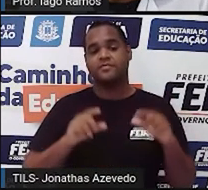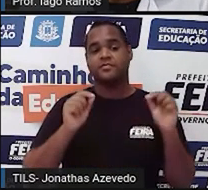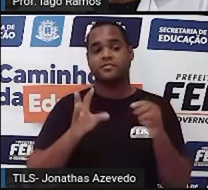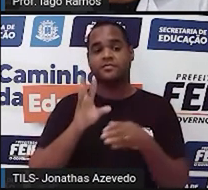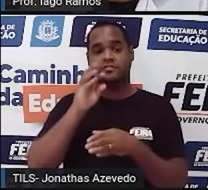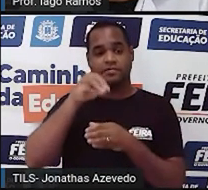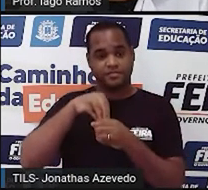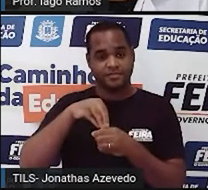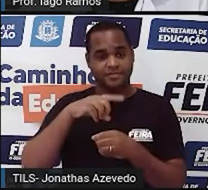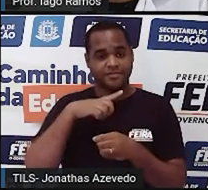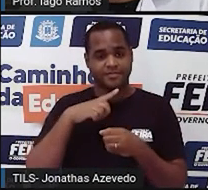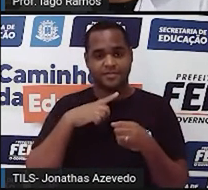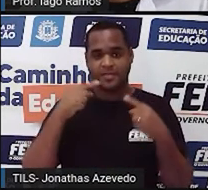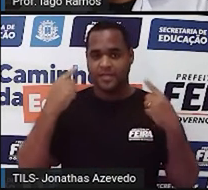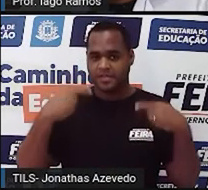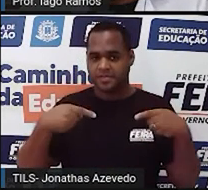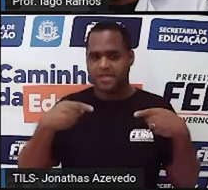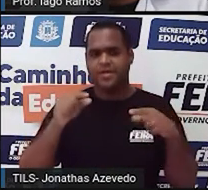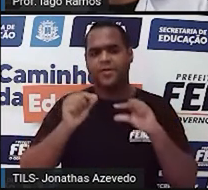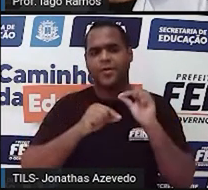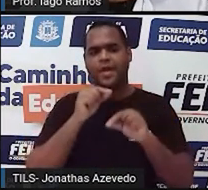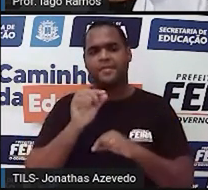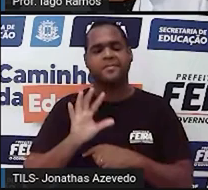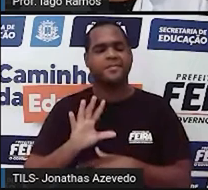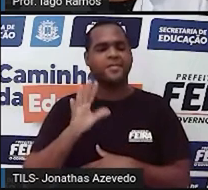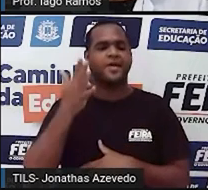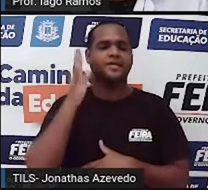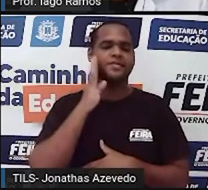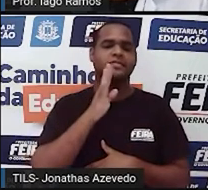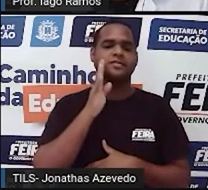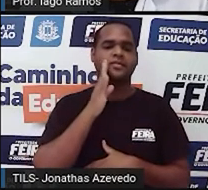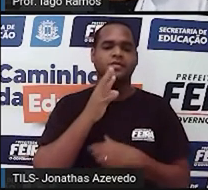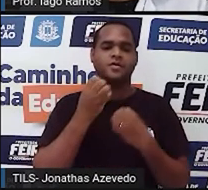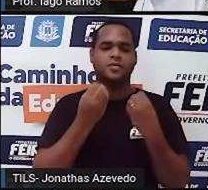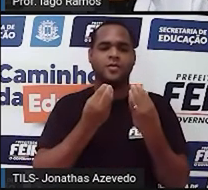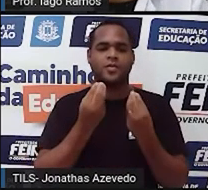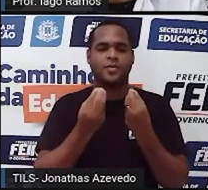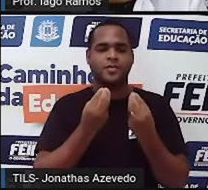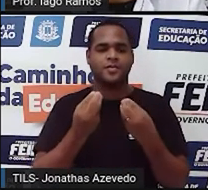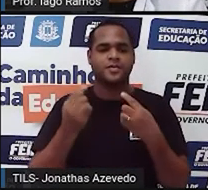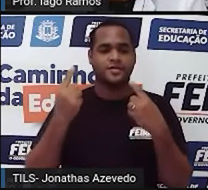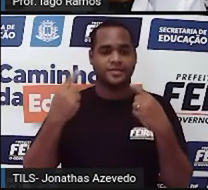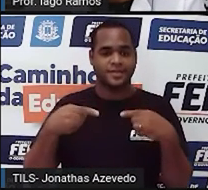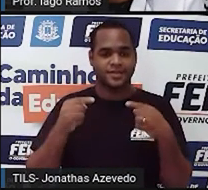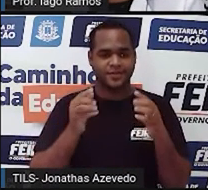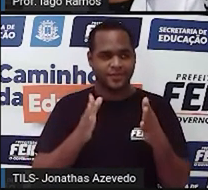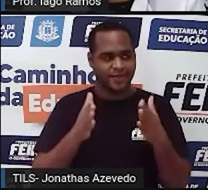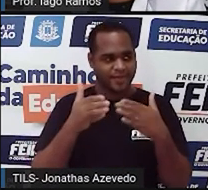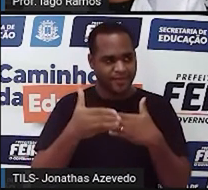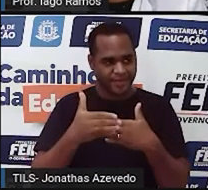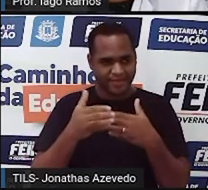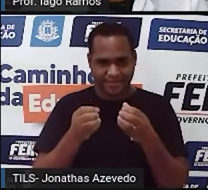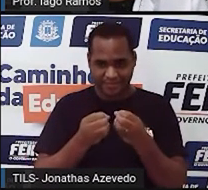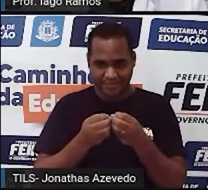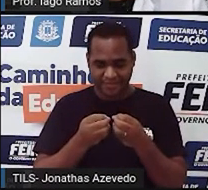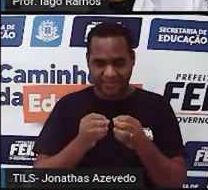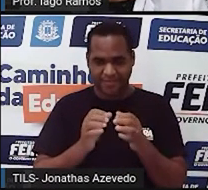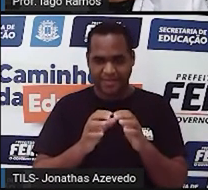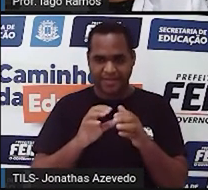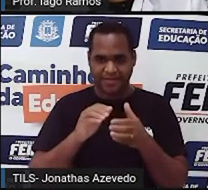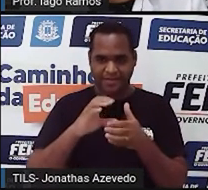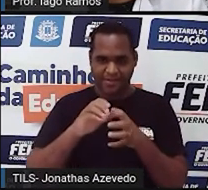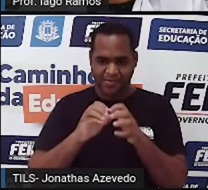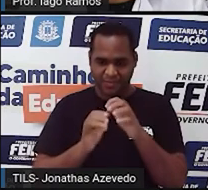dentro de um desafio bem bacana, que é o desafio do quadrado mágico. Olha só. Você